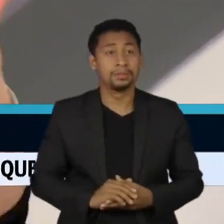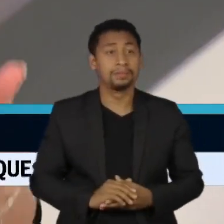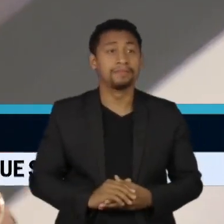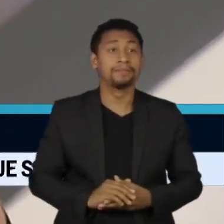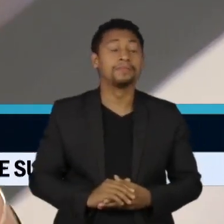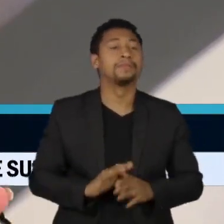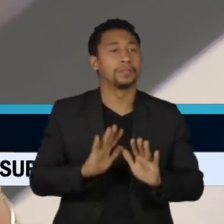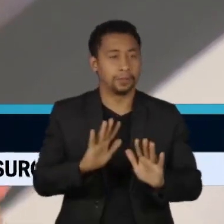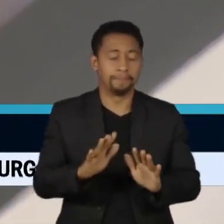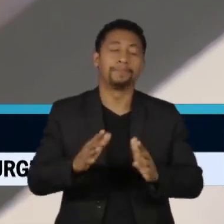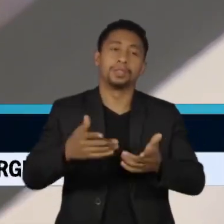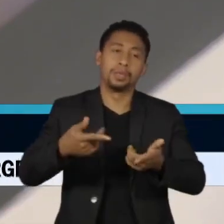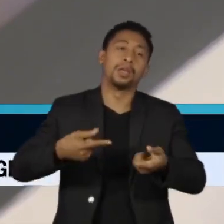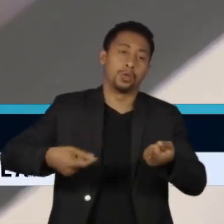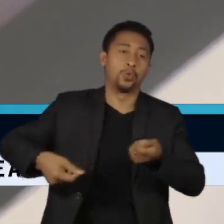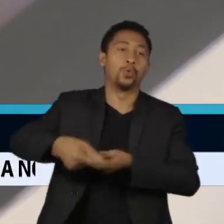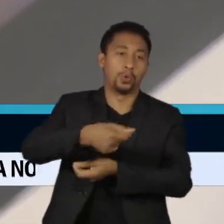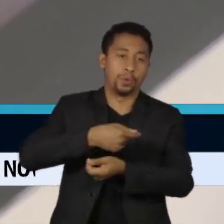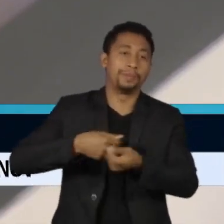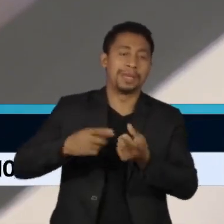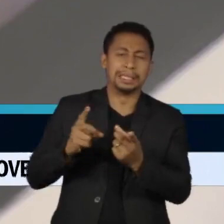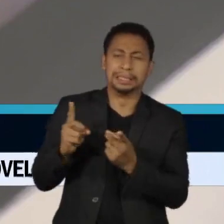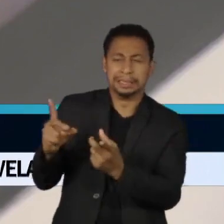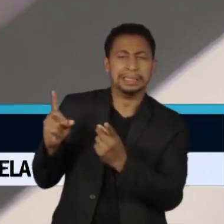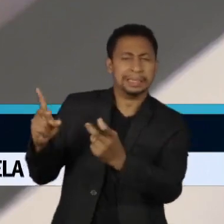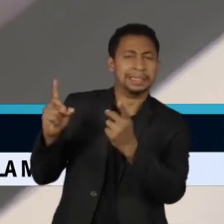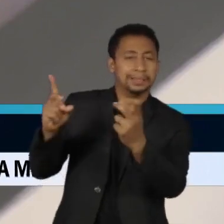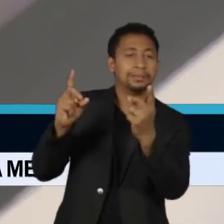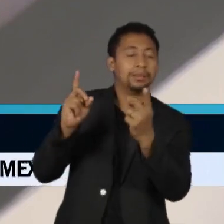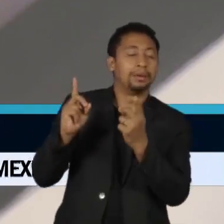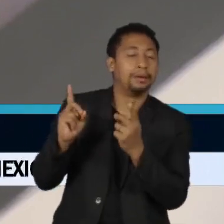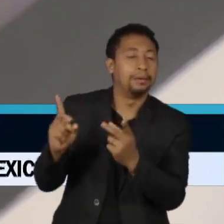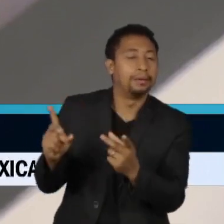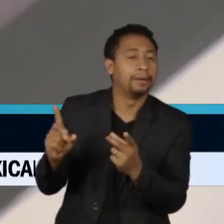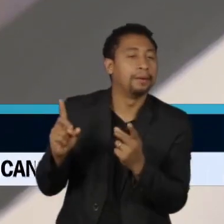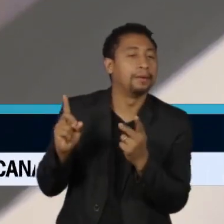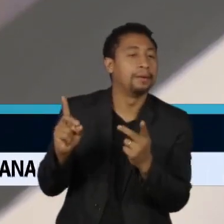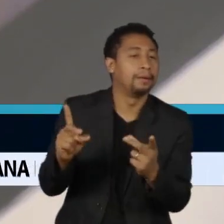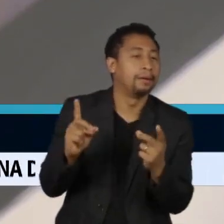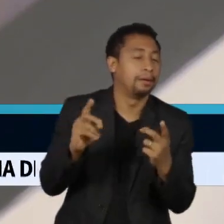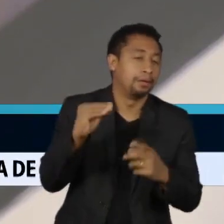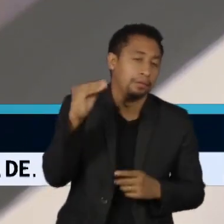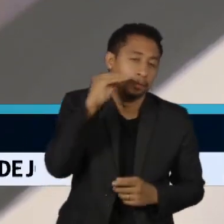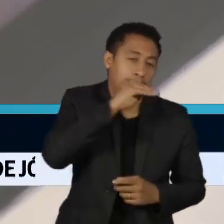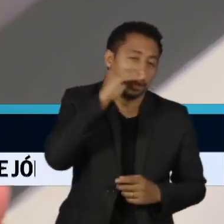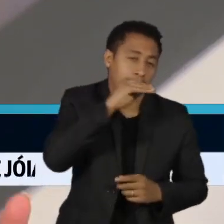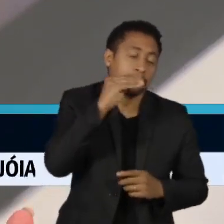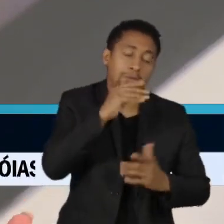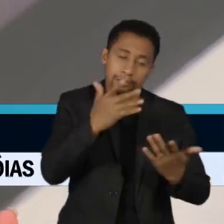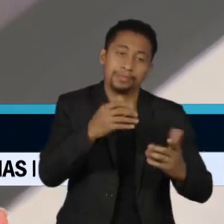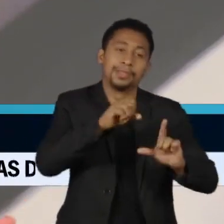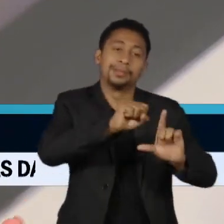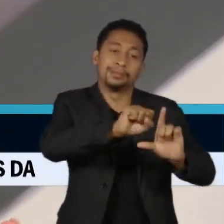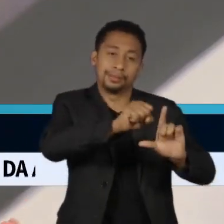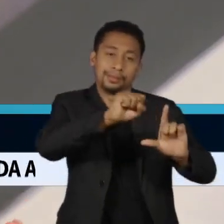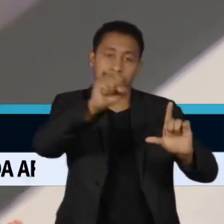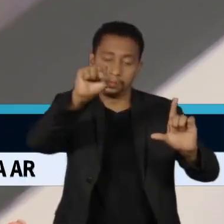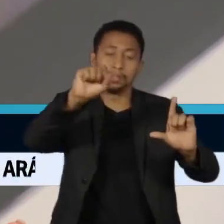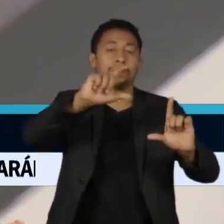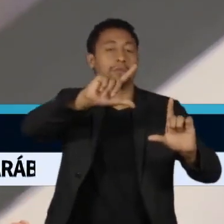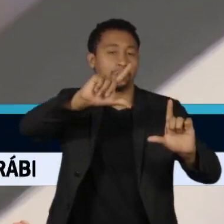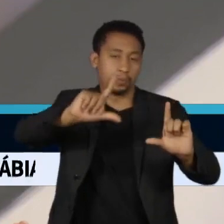A desaceleração em si já é um elemento que pode abrir esse espaço para a queda dos juros. A gente já tem visto